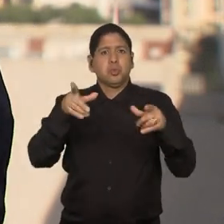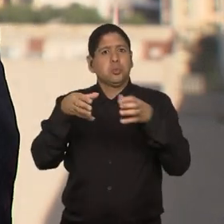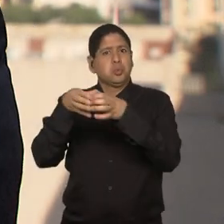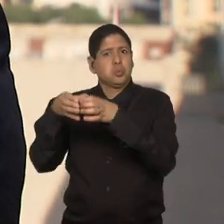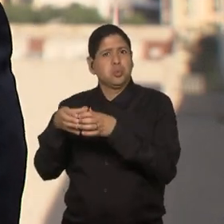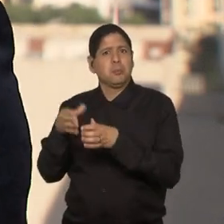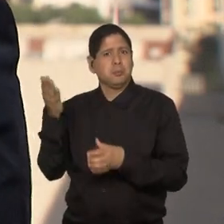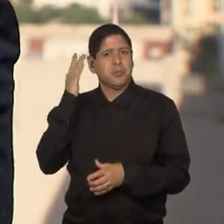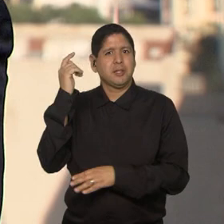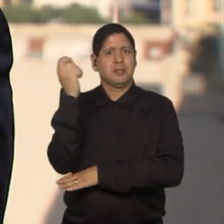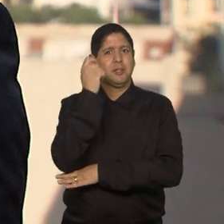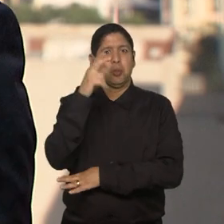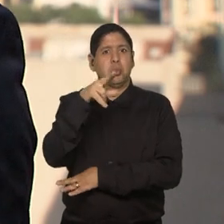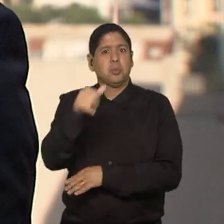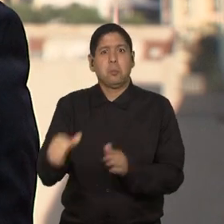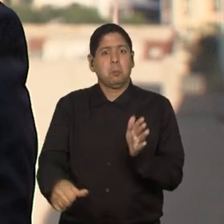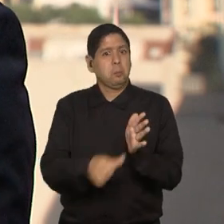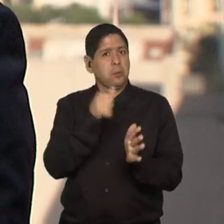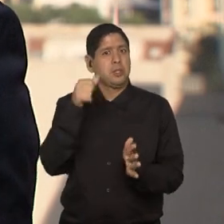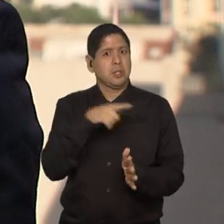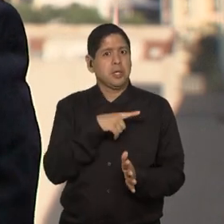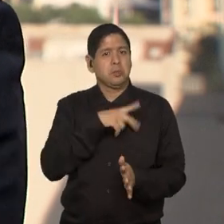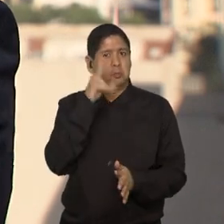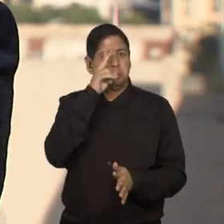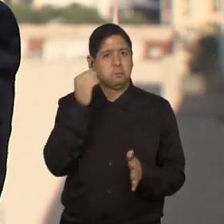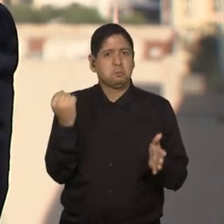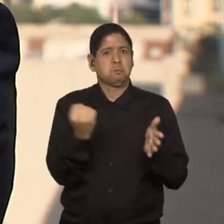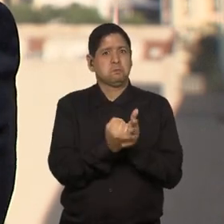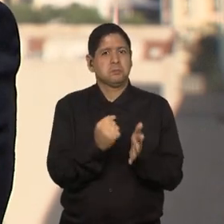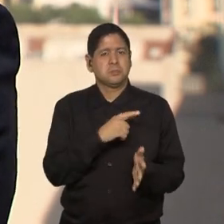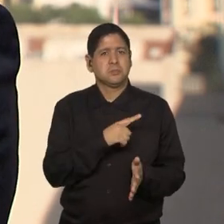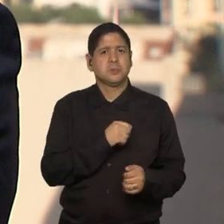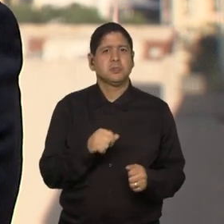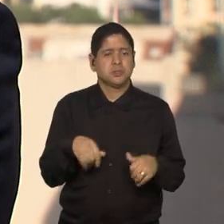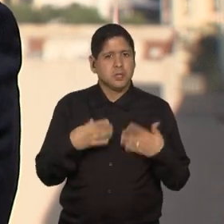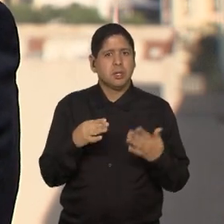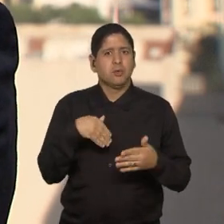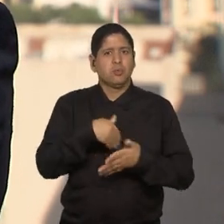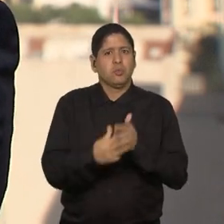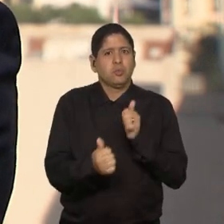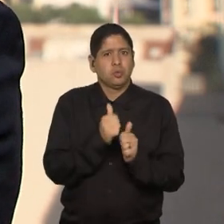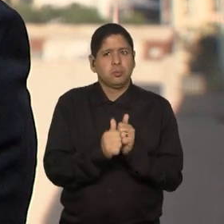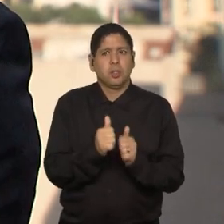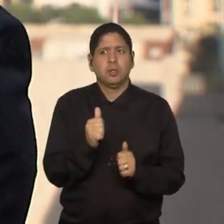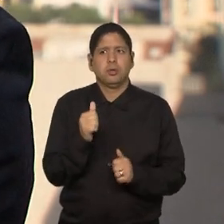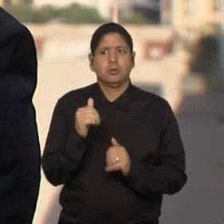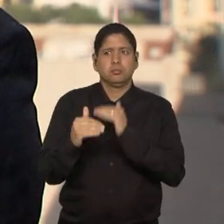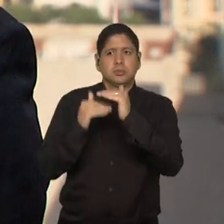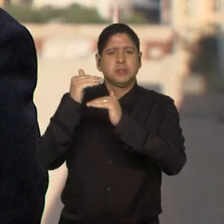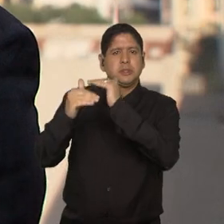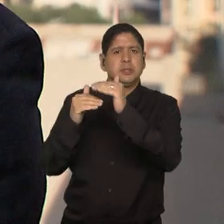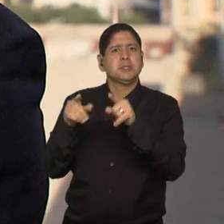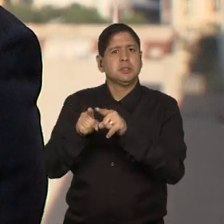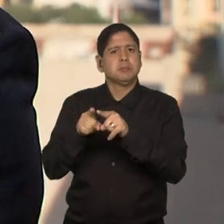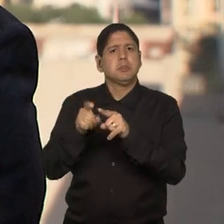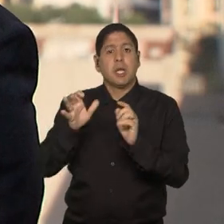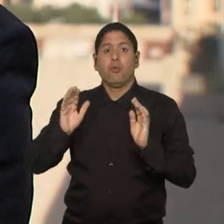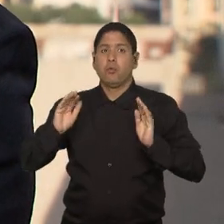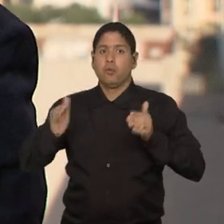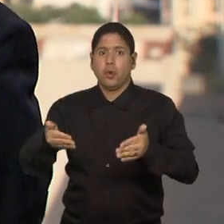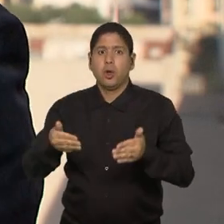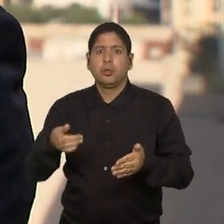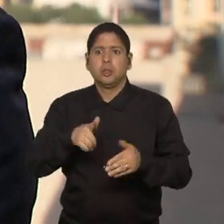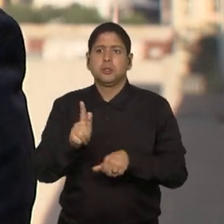seleções nunca fizeram também na história. Então, o futebol feminino e o seu desenvolvimento é foco